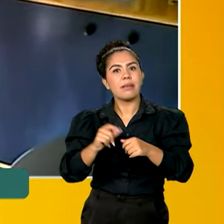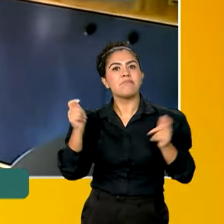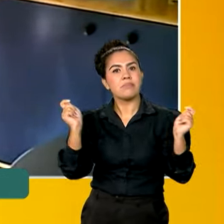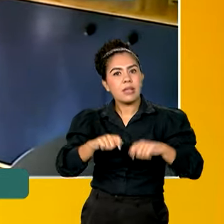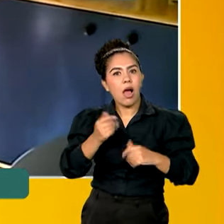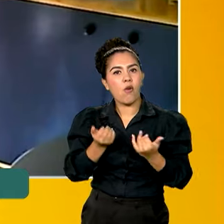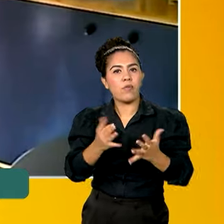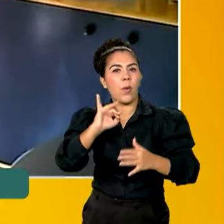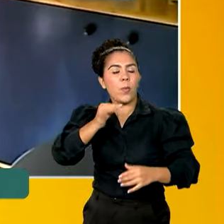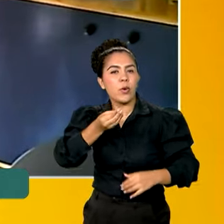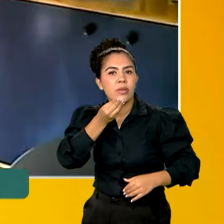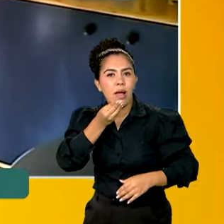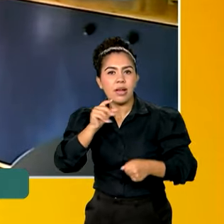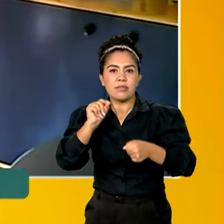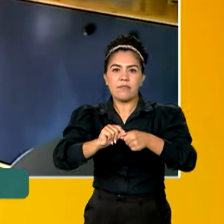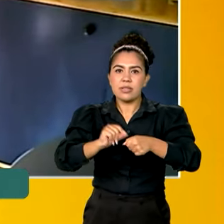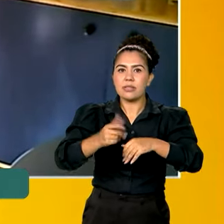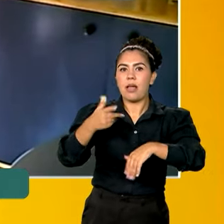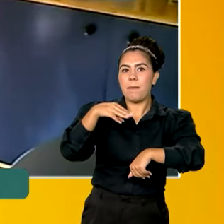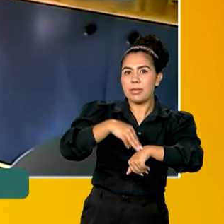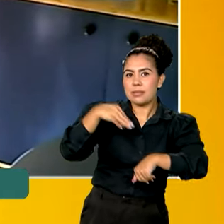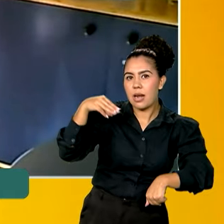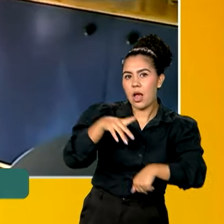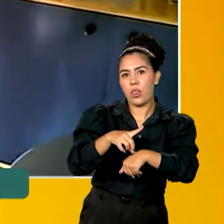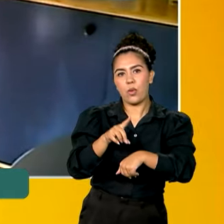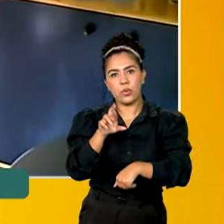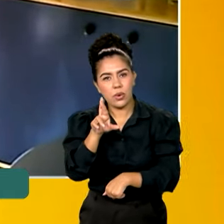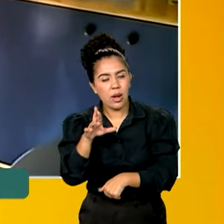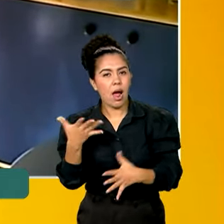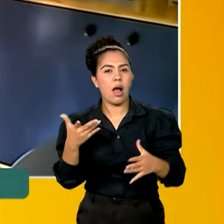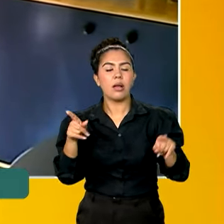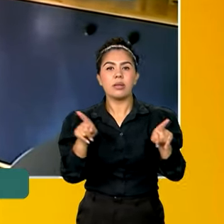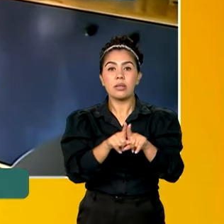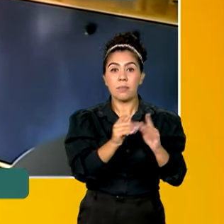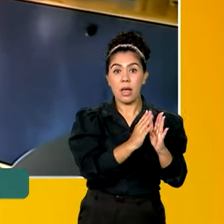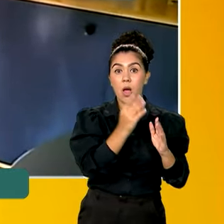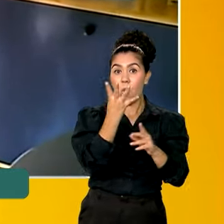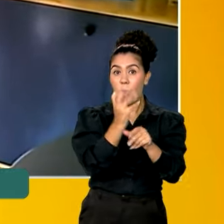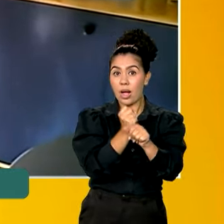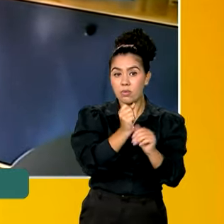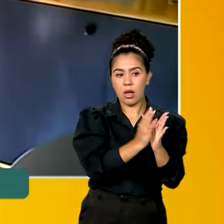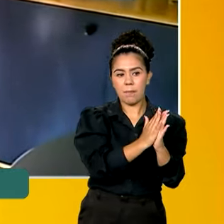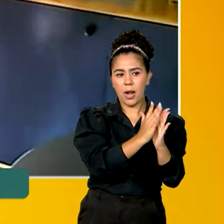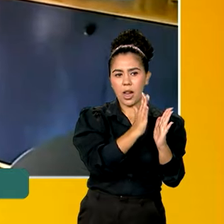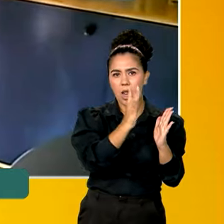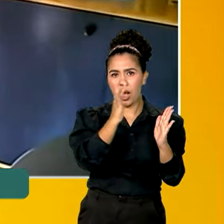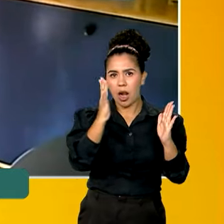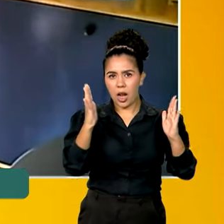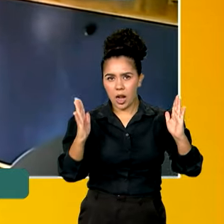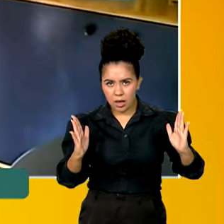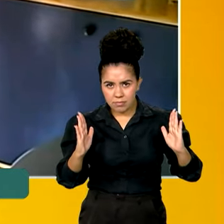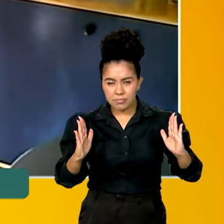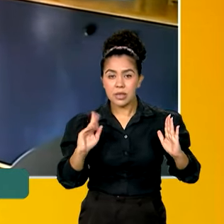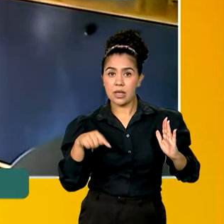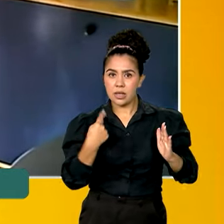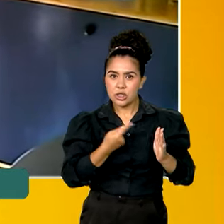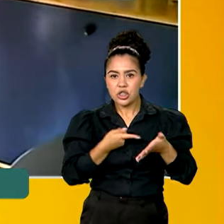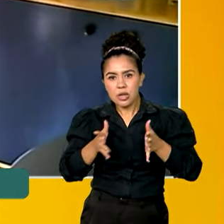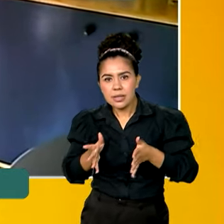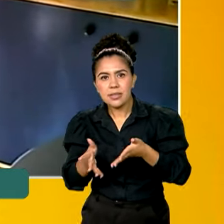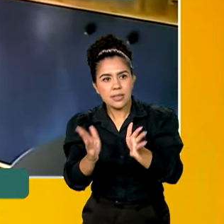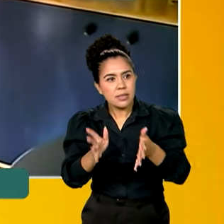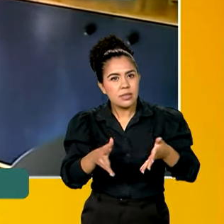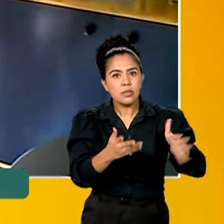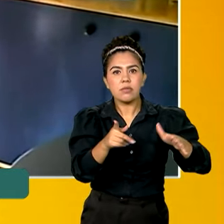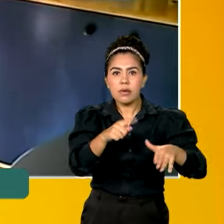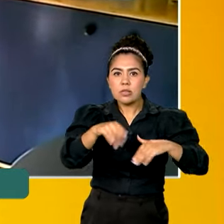mesmo um doutorado também. E, com isso, ao longo dos ciclos de quatro anos em que estamos incentivando a fixação desses profissionais, teremos